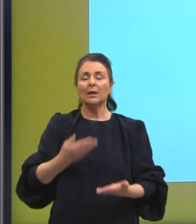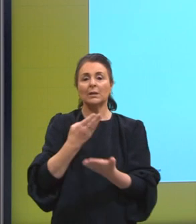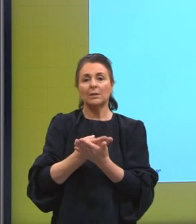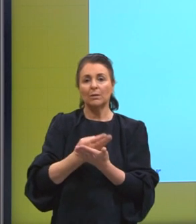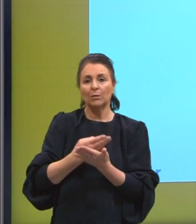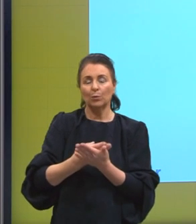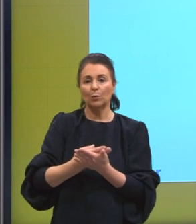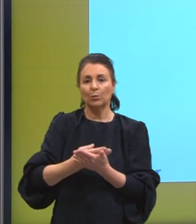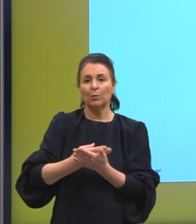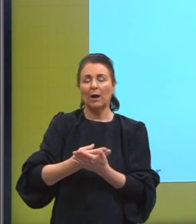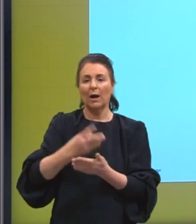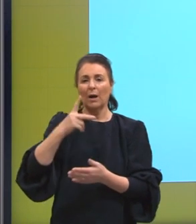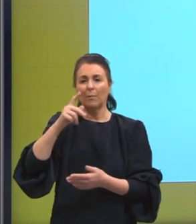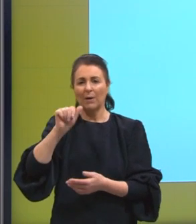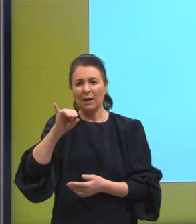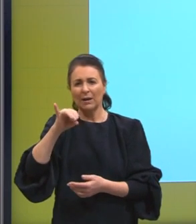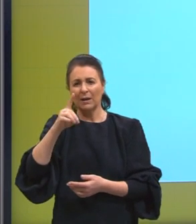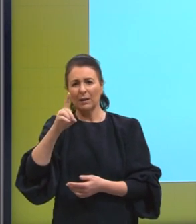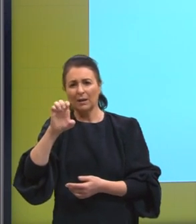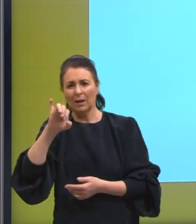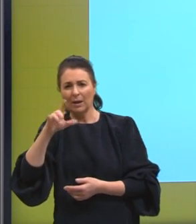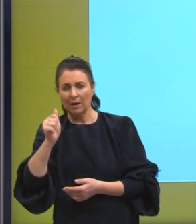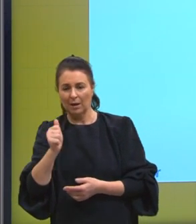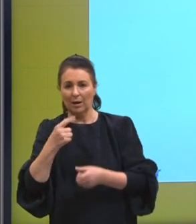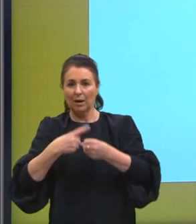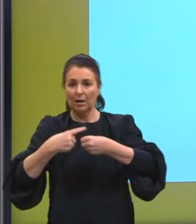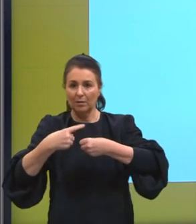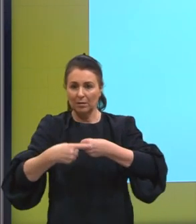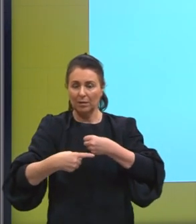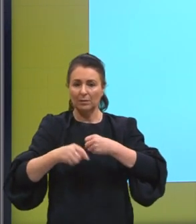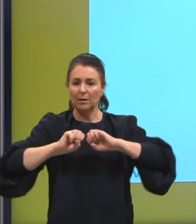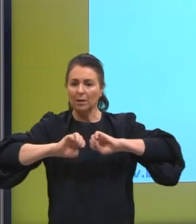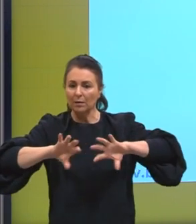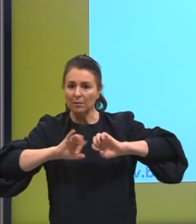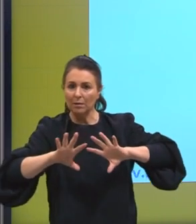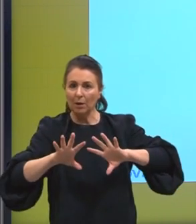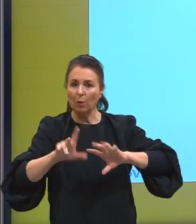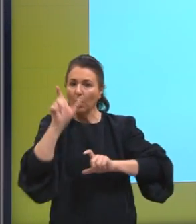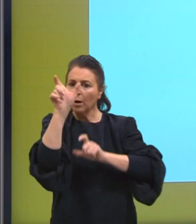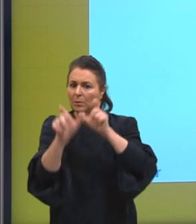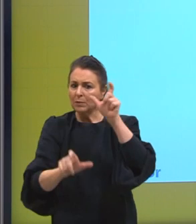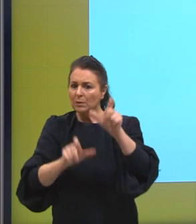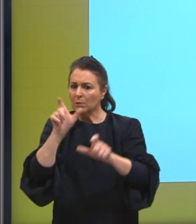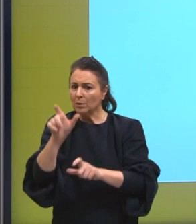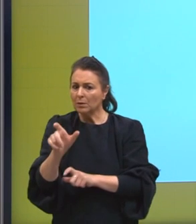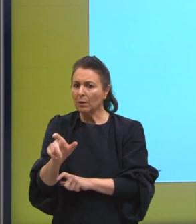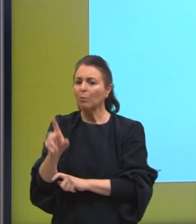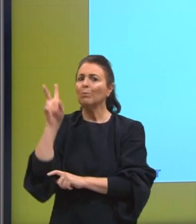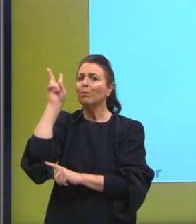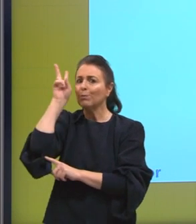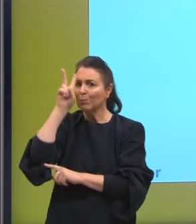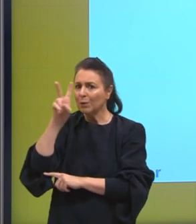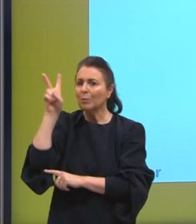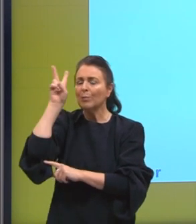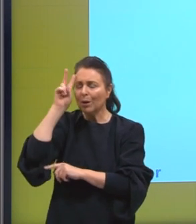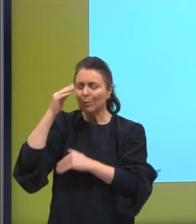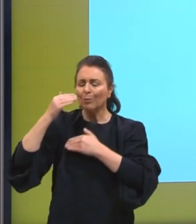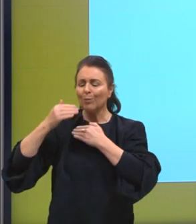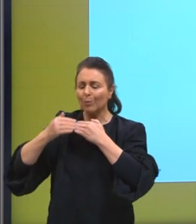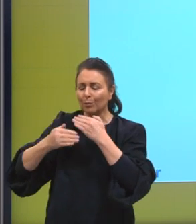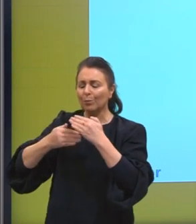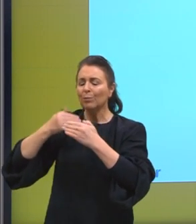na polis, nessa educação, as pessoas iam relembrando e aquela reminiscência sendo reconstruída